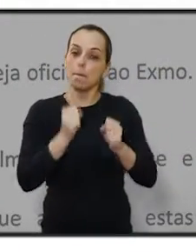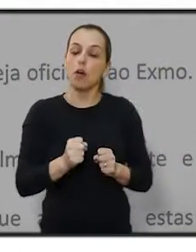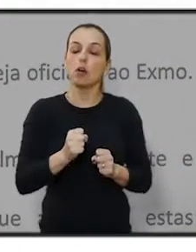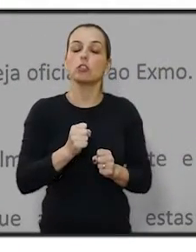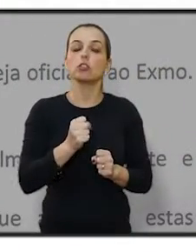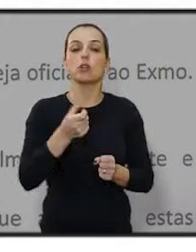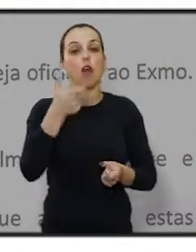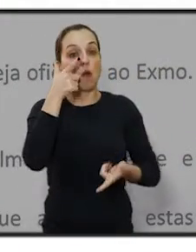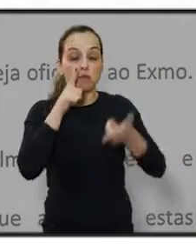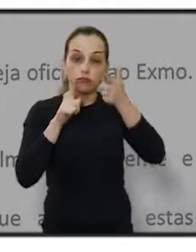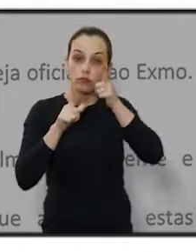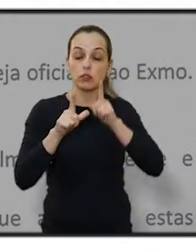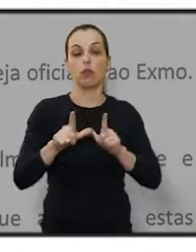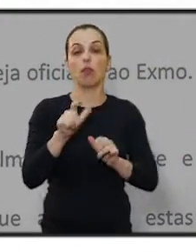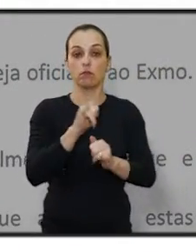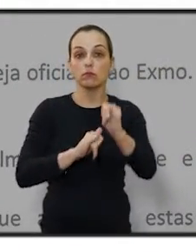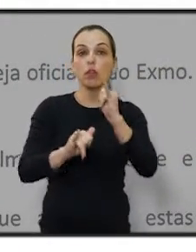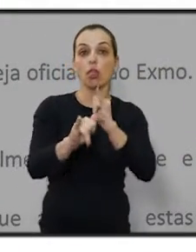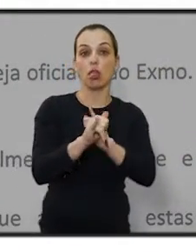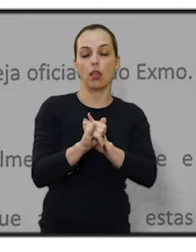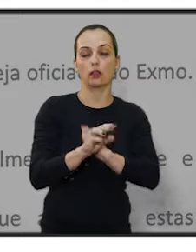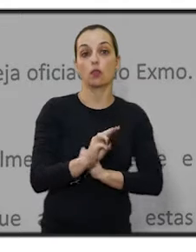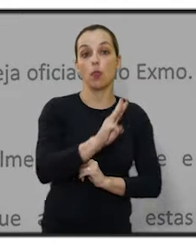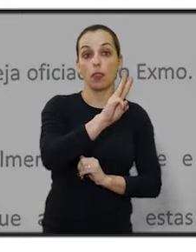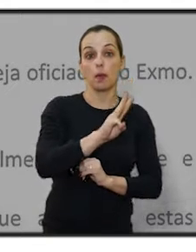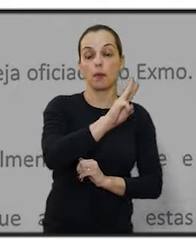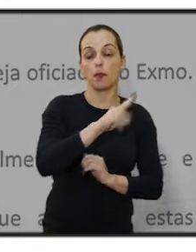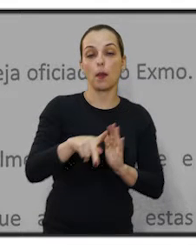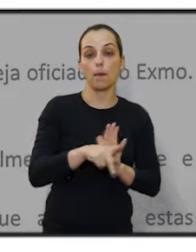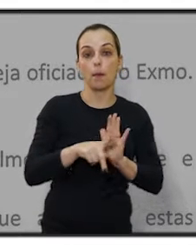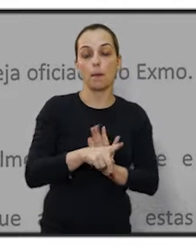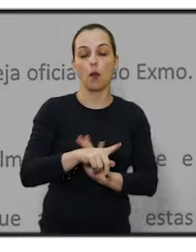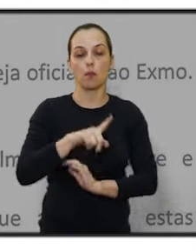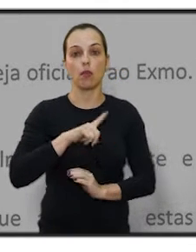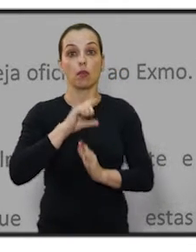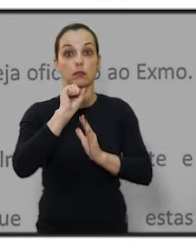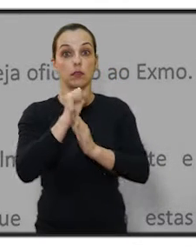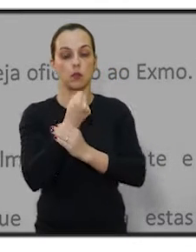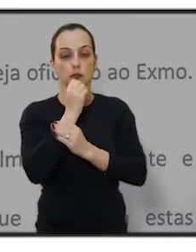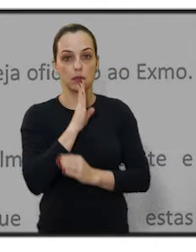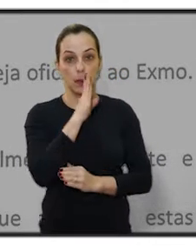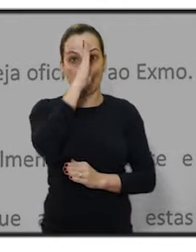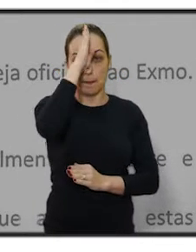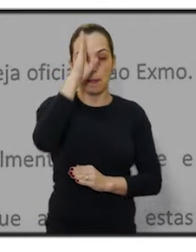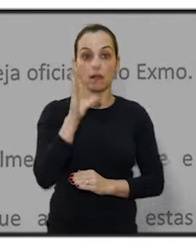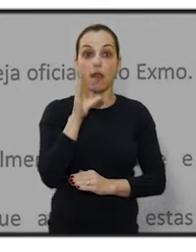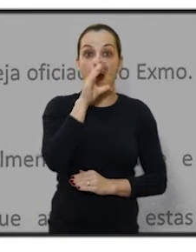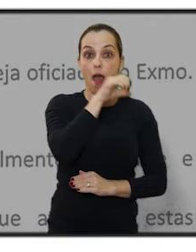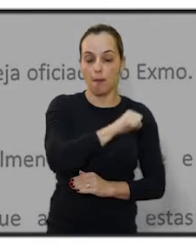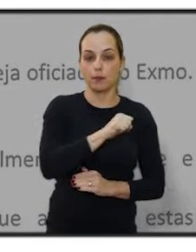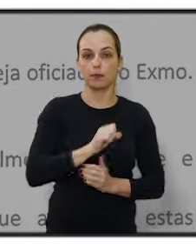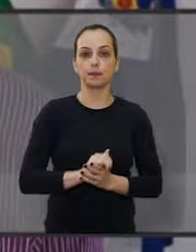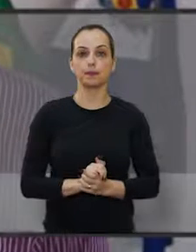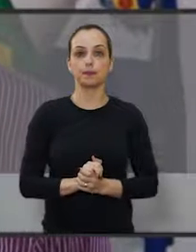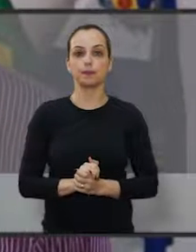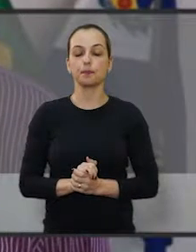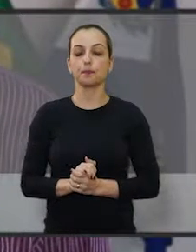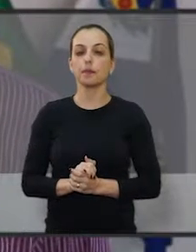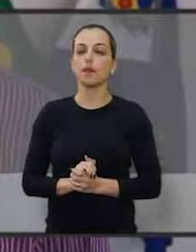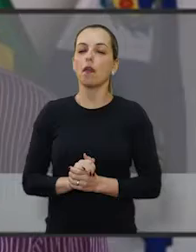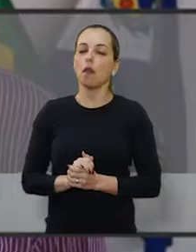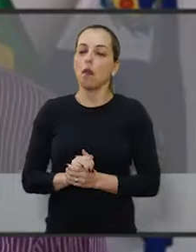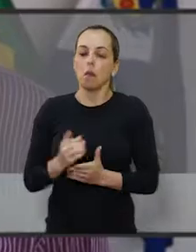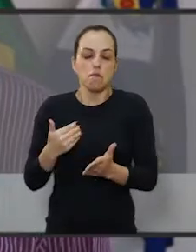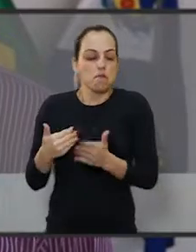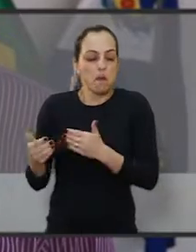Araraquara será efetuada online, com segurança e principalmente com maior celeridade. Olha, para